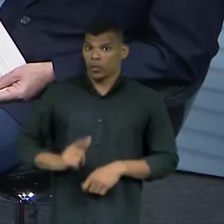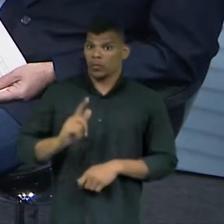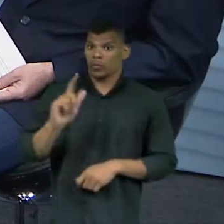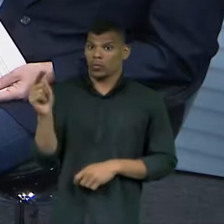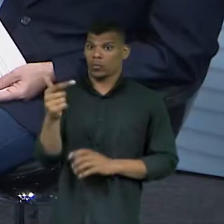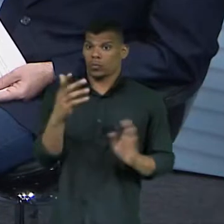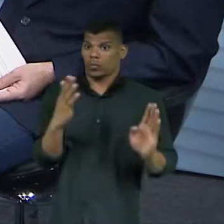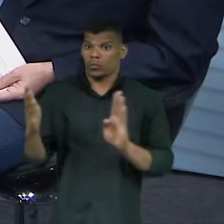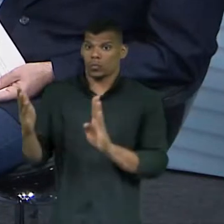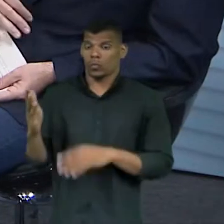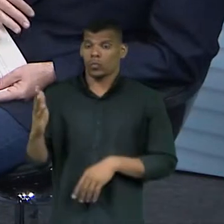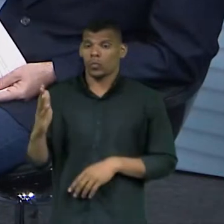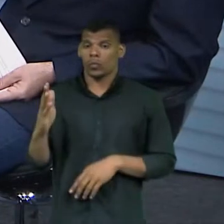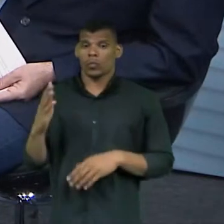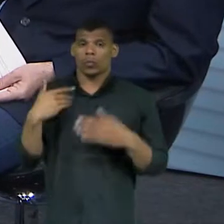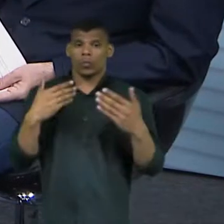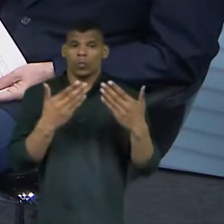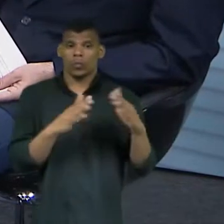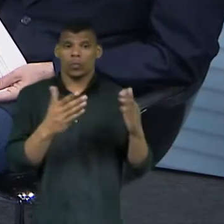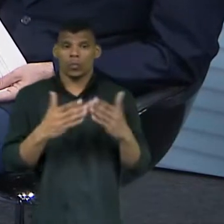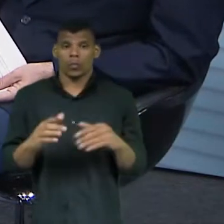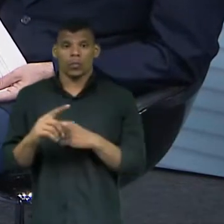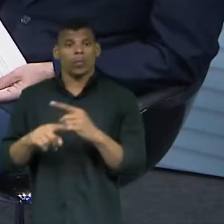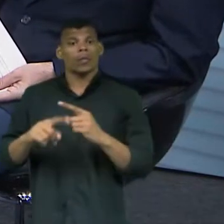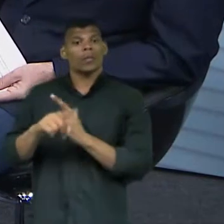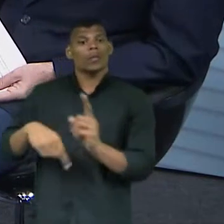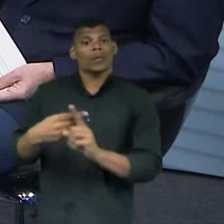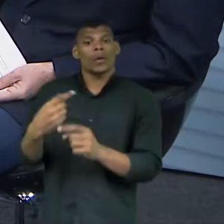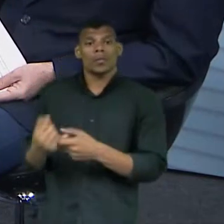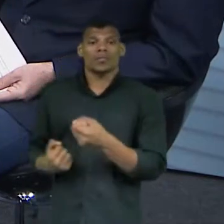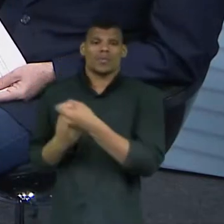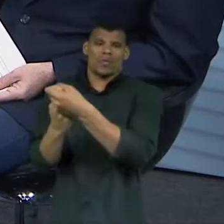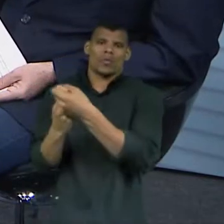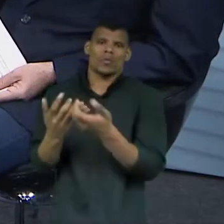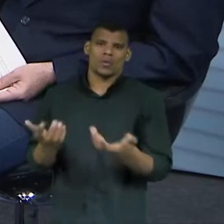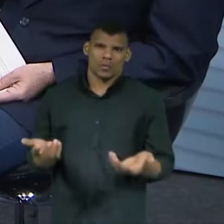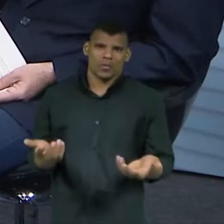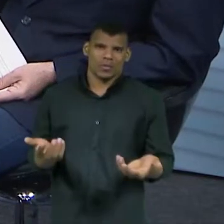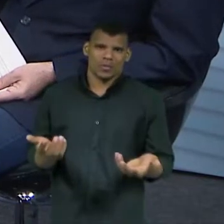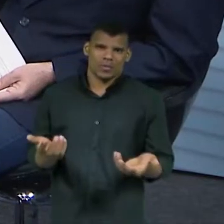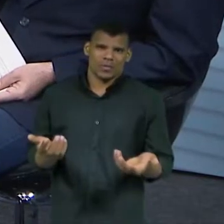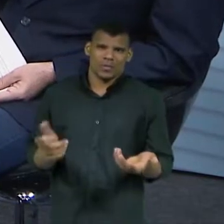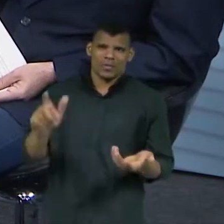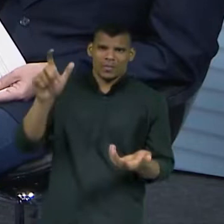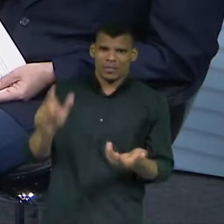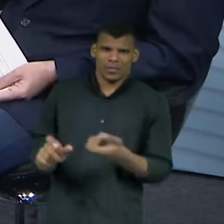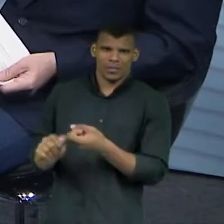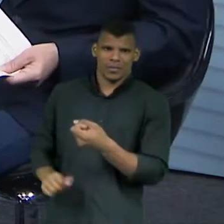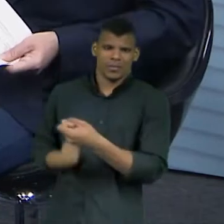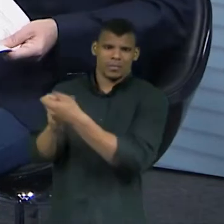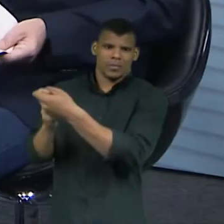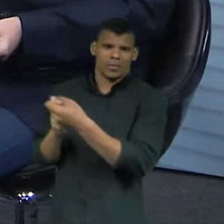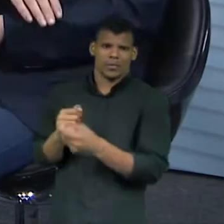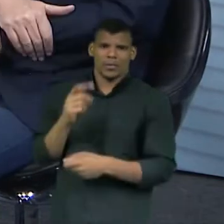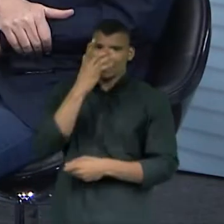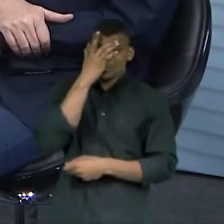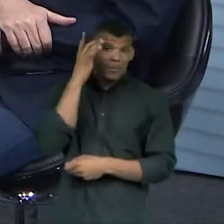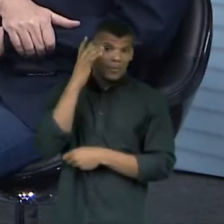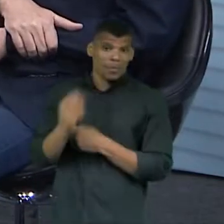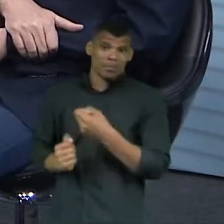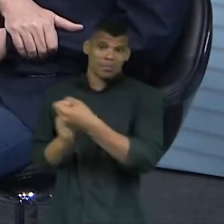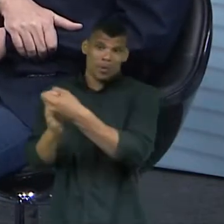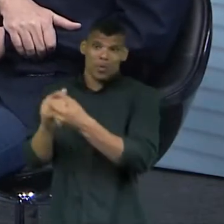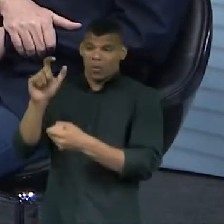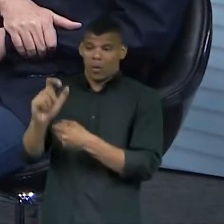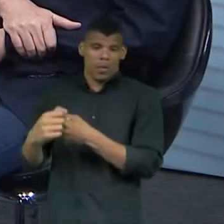ele não poderia participar de inaugurações. Não, porque ela tem o apoio também, Mesmo que não seja candidata à reeleição, tem um candidato com apoio, que quer